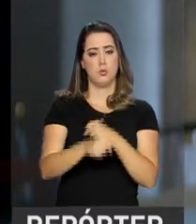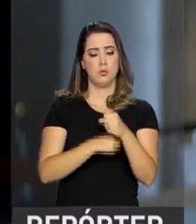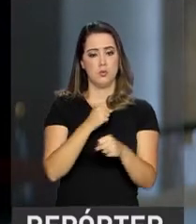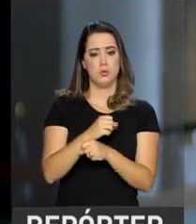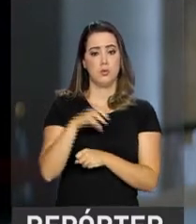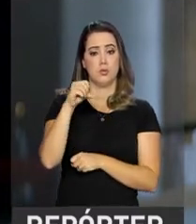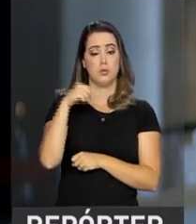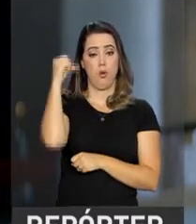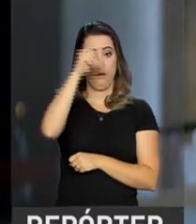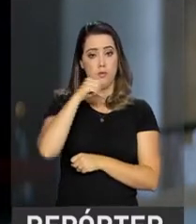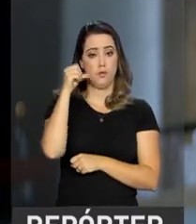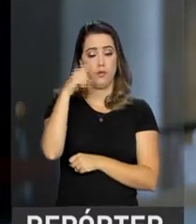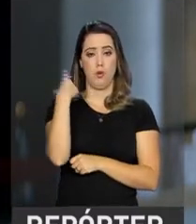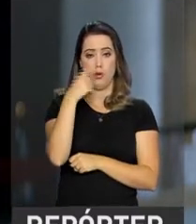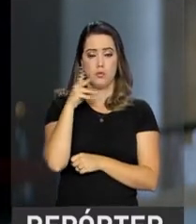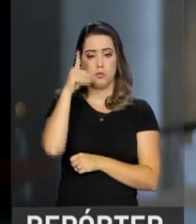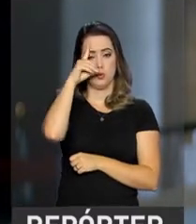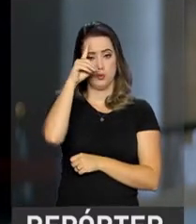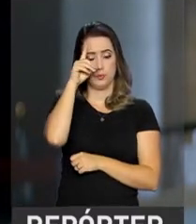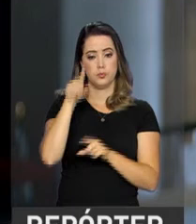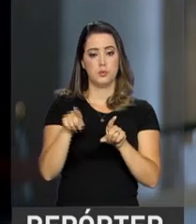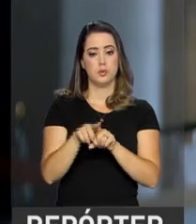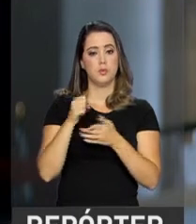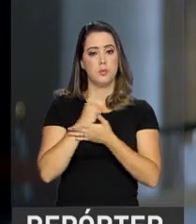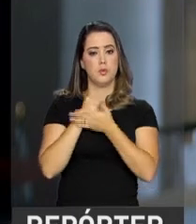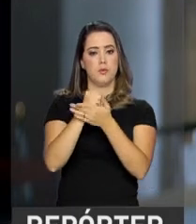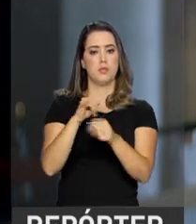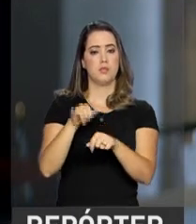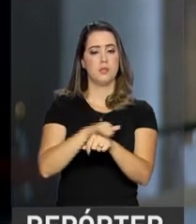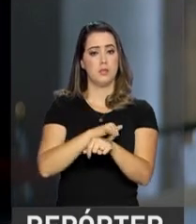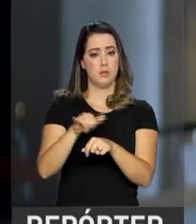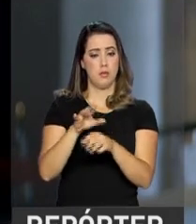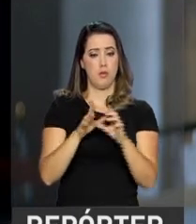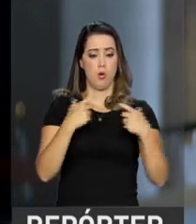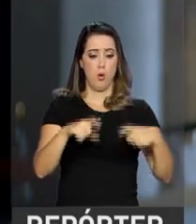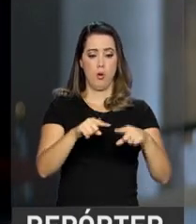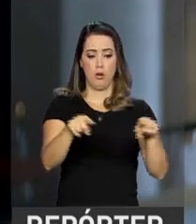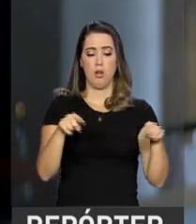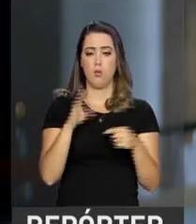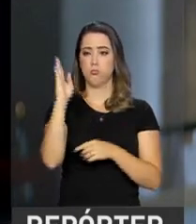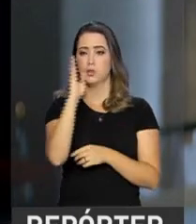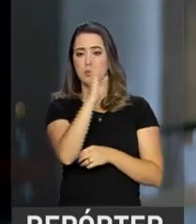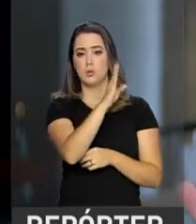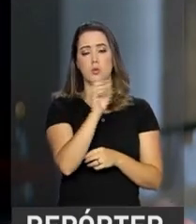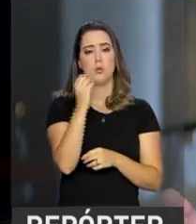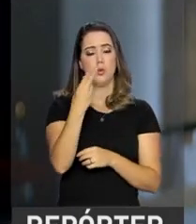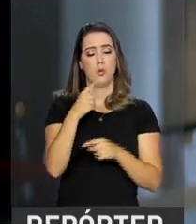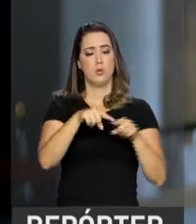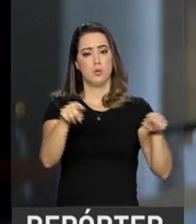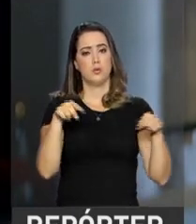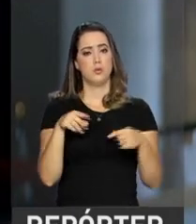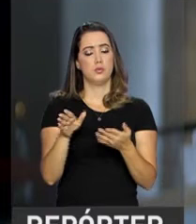e nove horas de aula por dia. Além disso, deve oferecer estrutura como biblioteca ou sala de leitura, oito salas de